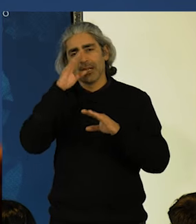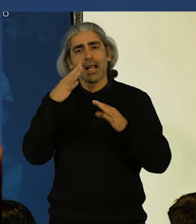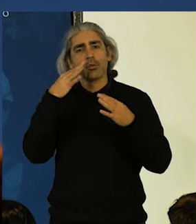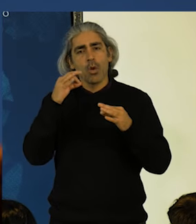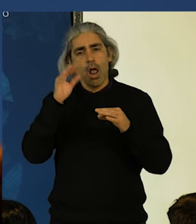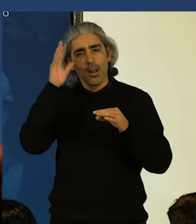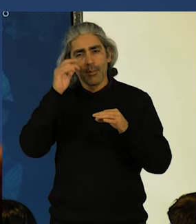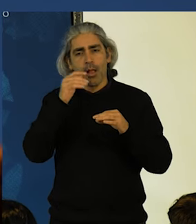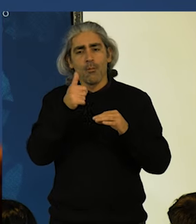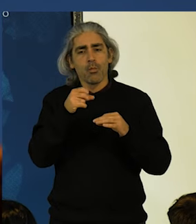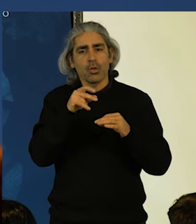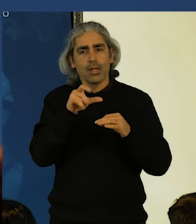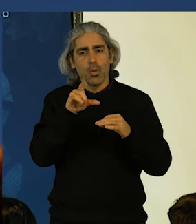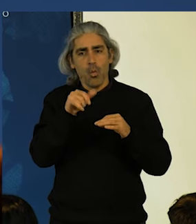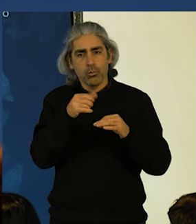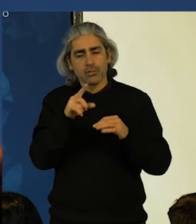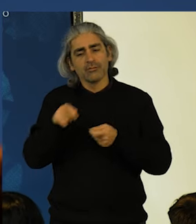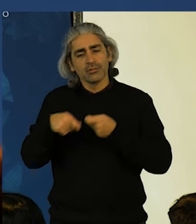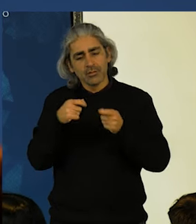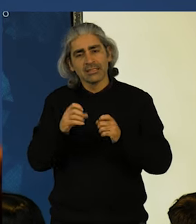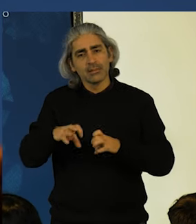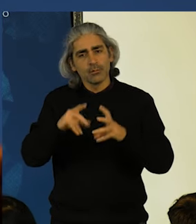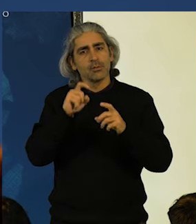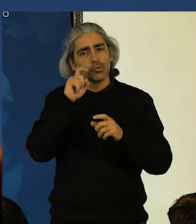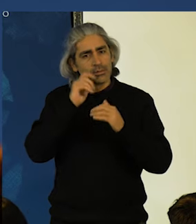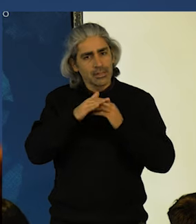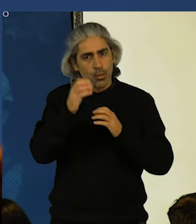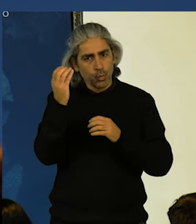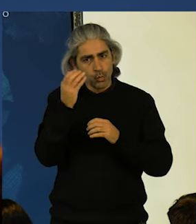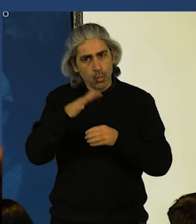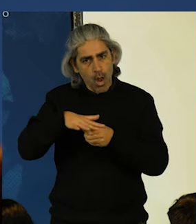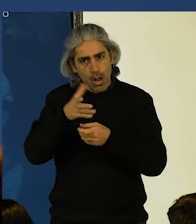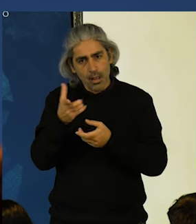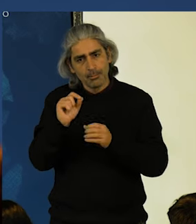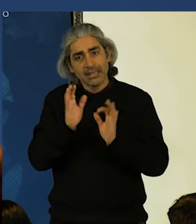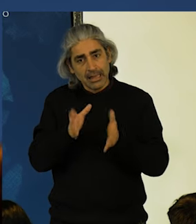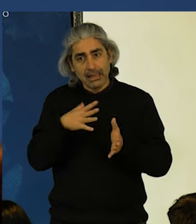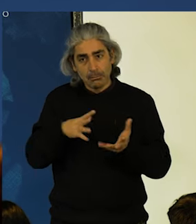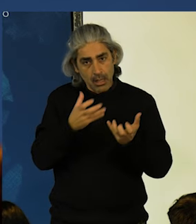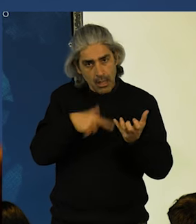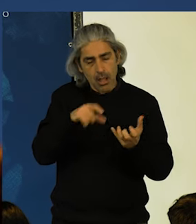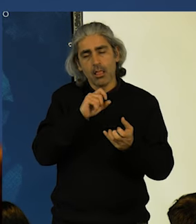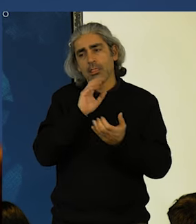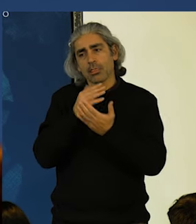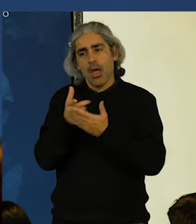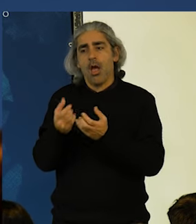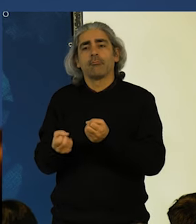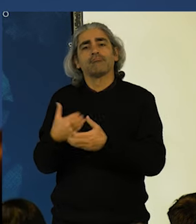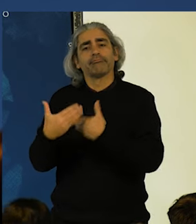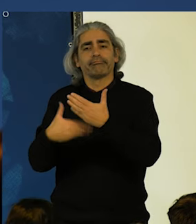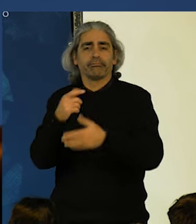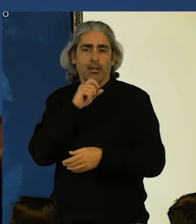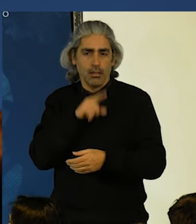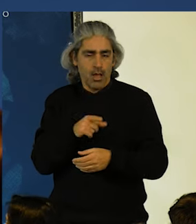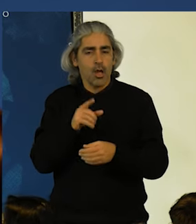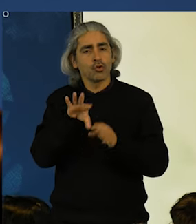Investindo no financiamento sustentado da cultura. Basta crer. Basta crer que a nossa terra produza. Escolher